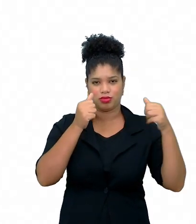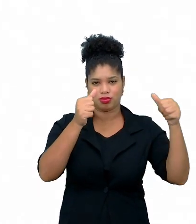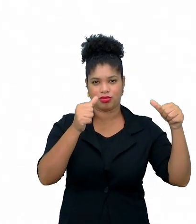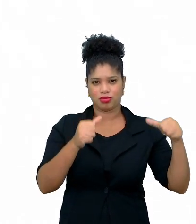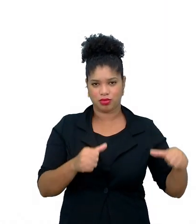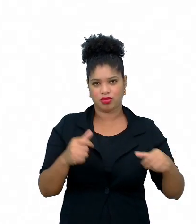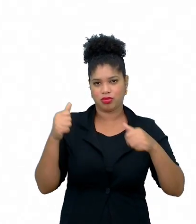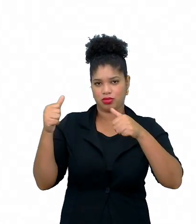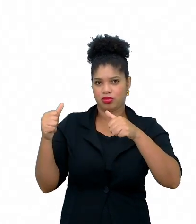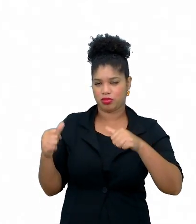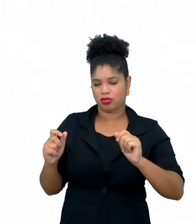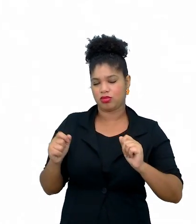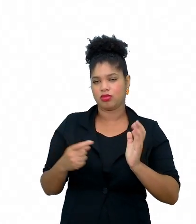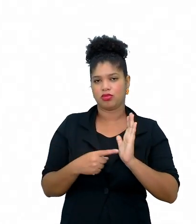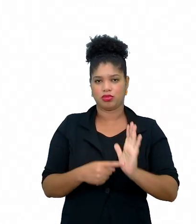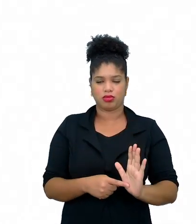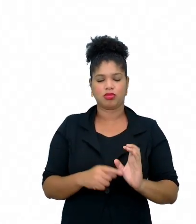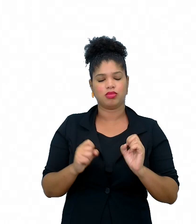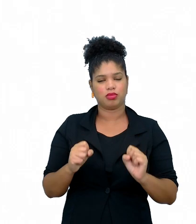de apresentações, por exemplo,